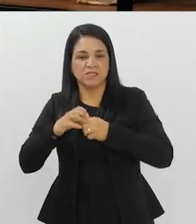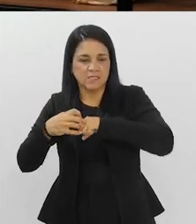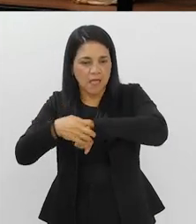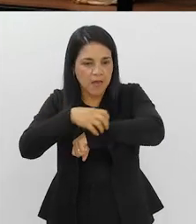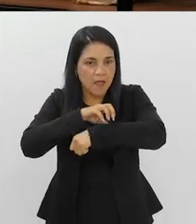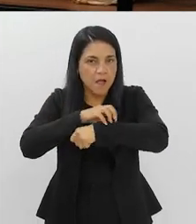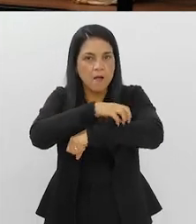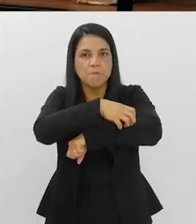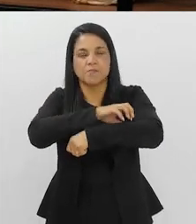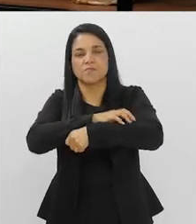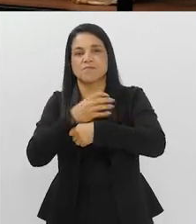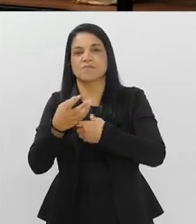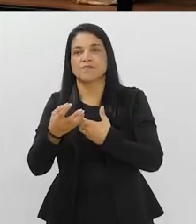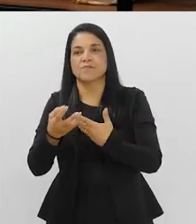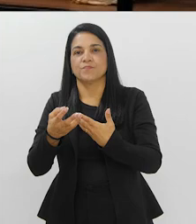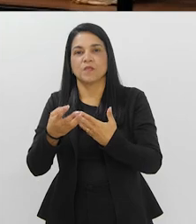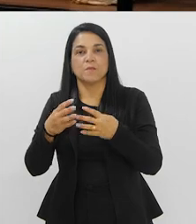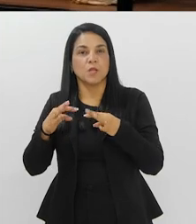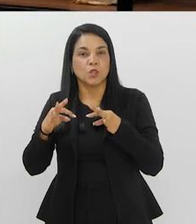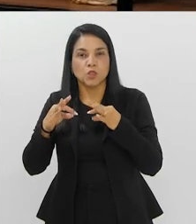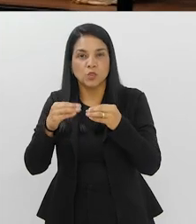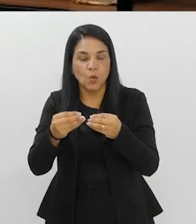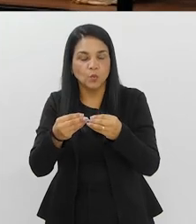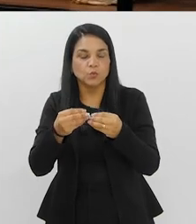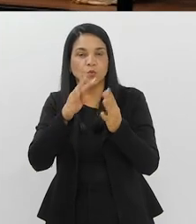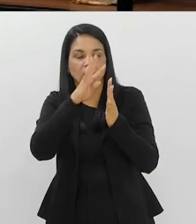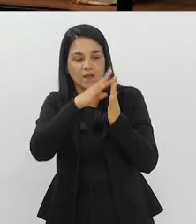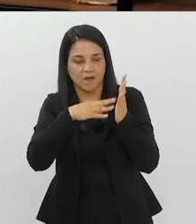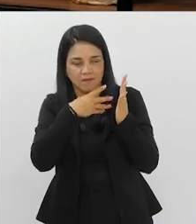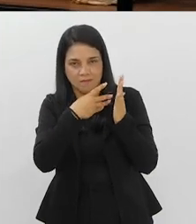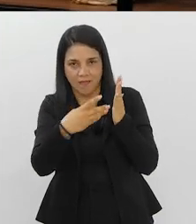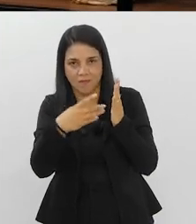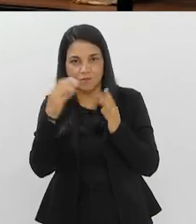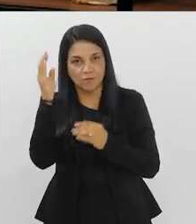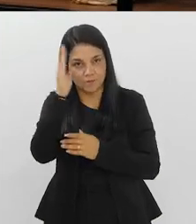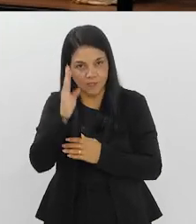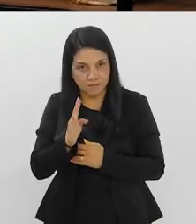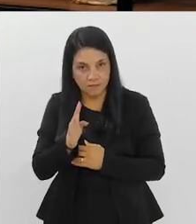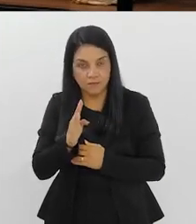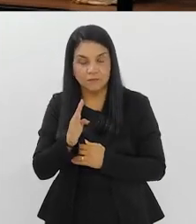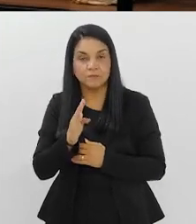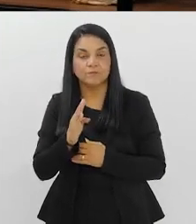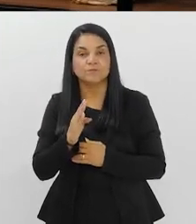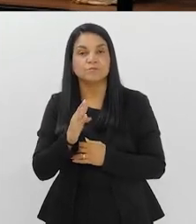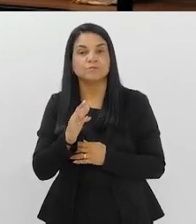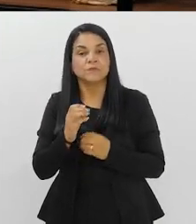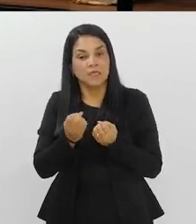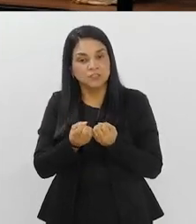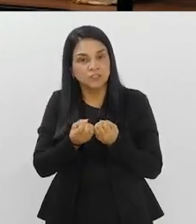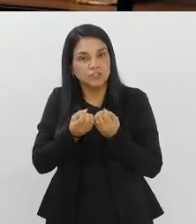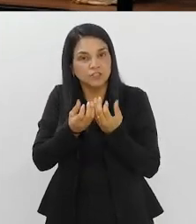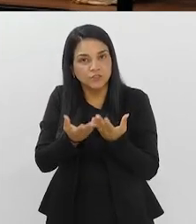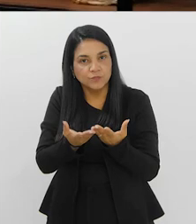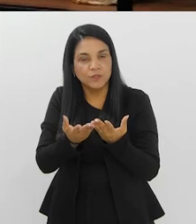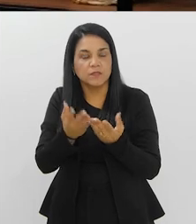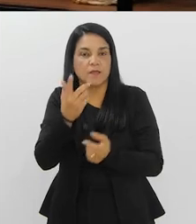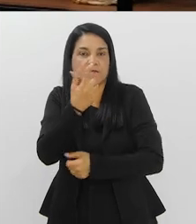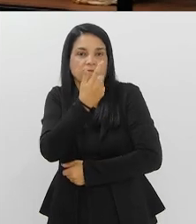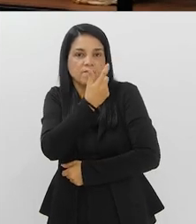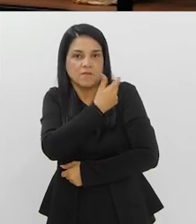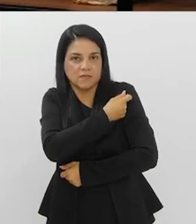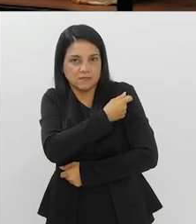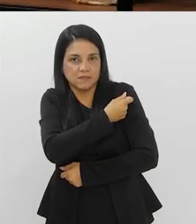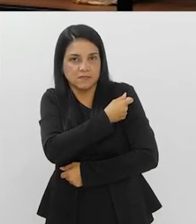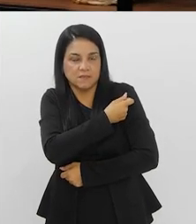falado atualmente, mas para todo o nosso calendário vacinal, né? Eu acho que a disponibilidade